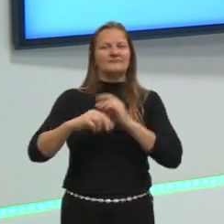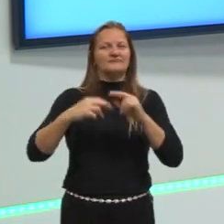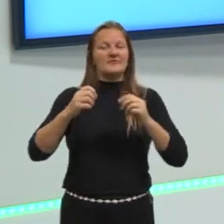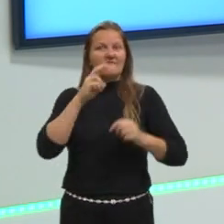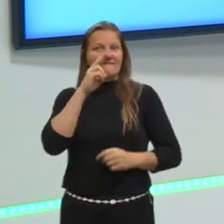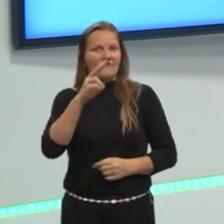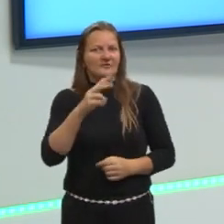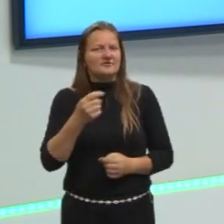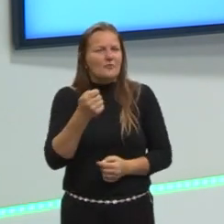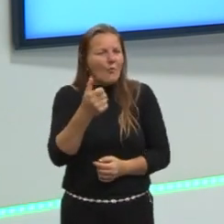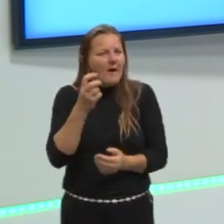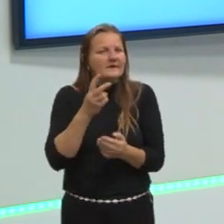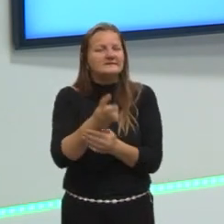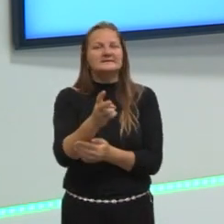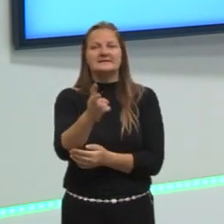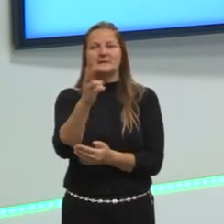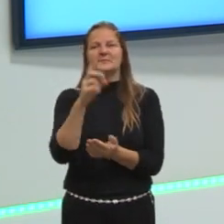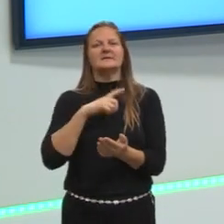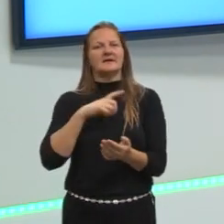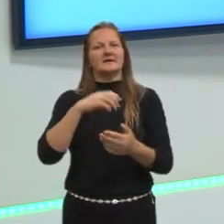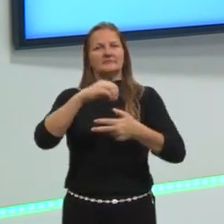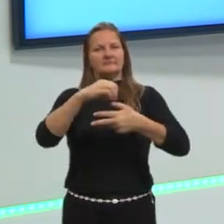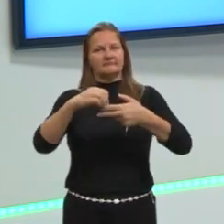quase sempre nas provas de Enem.